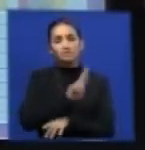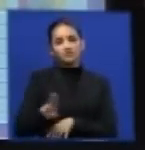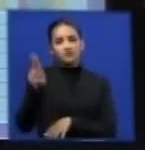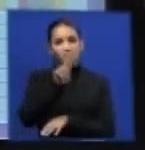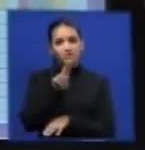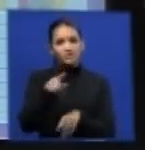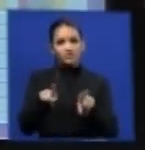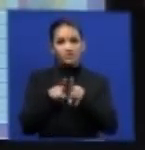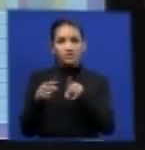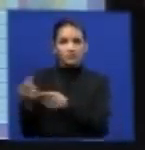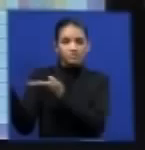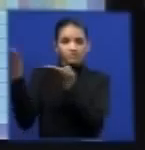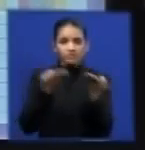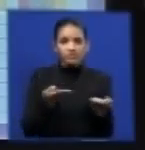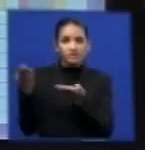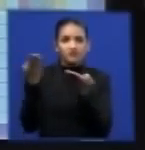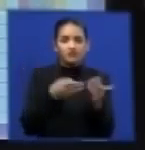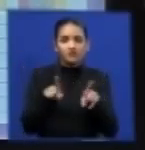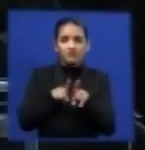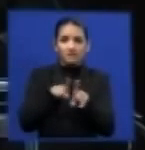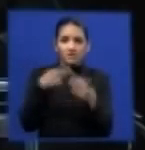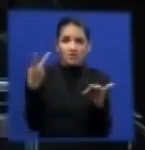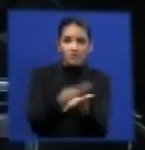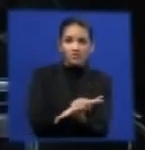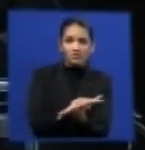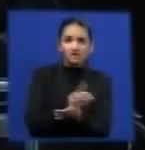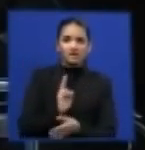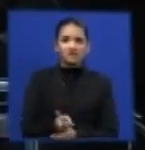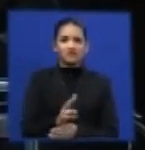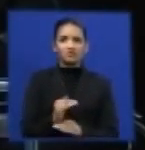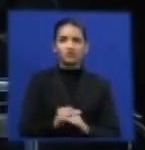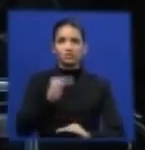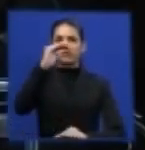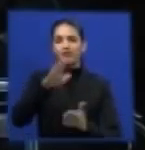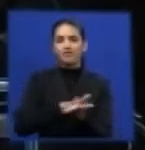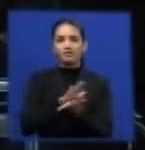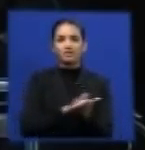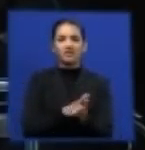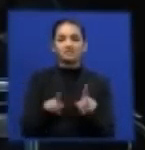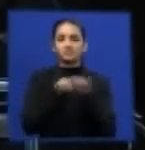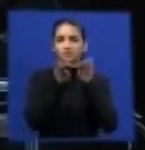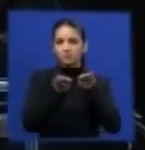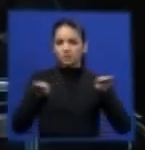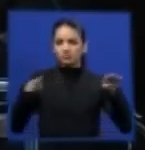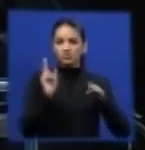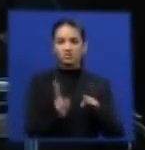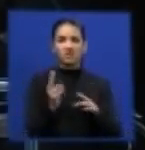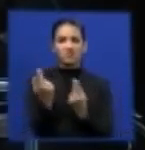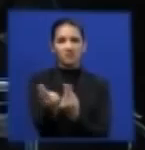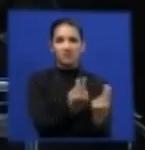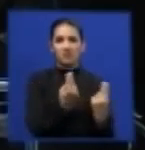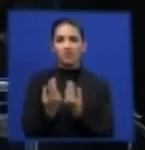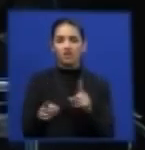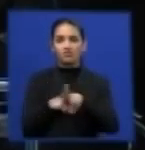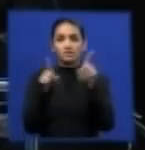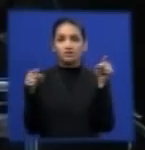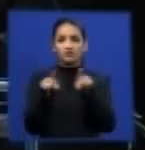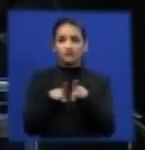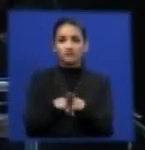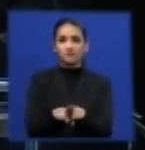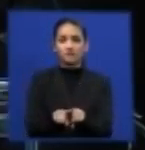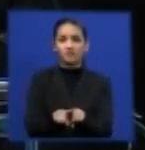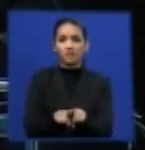E as exportações, elas se mantêm em um nível estável, elas não cresceram. E, contrapartida, a